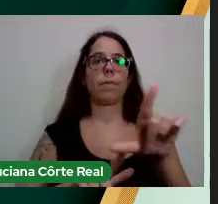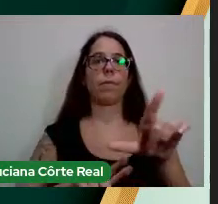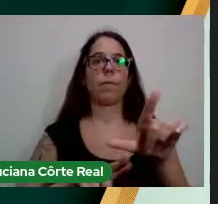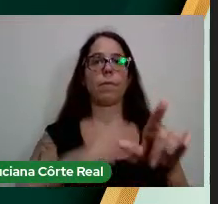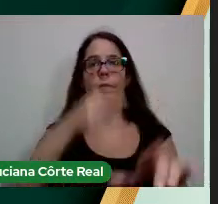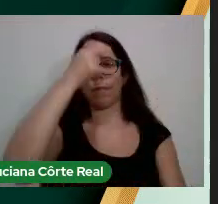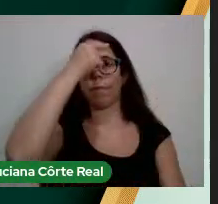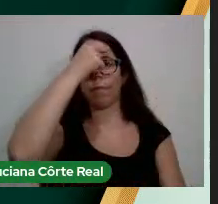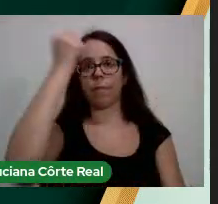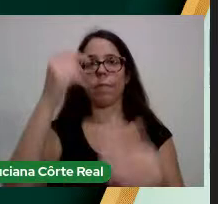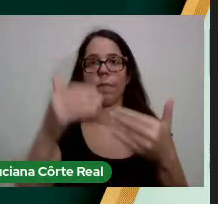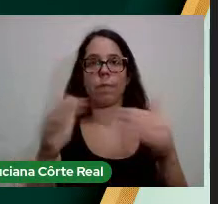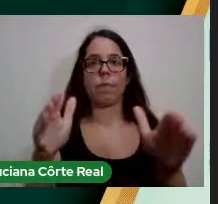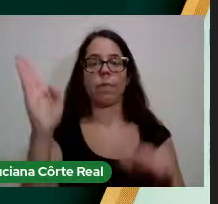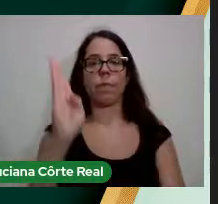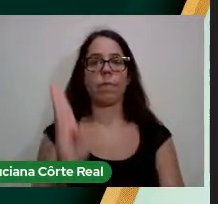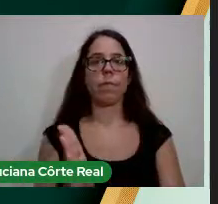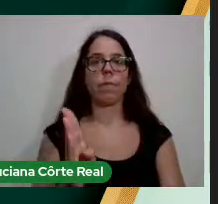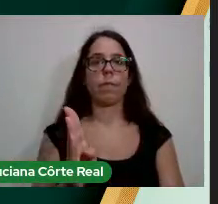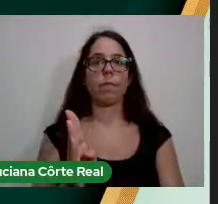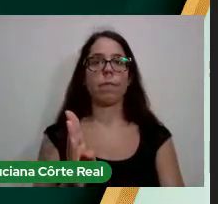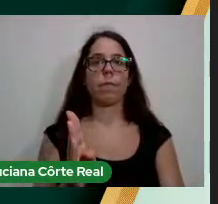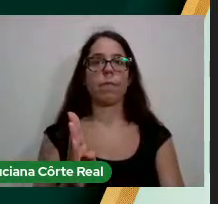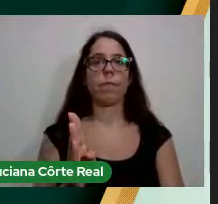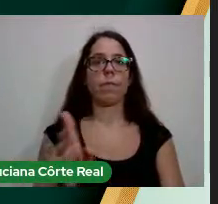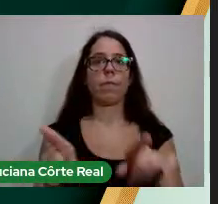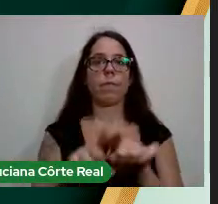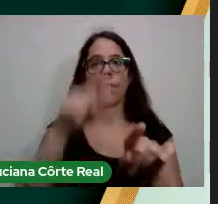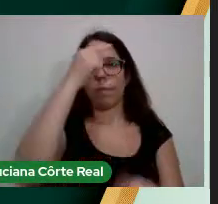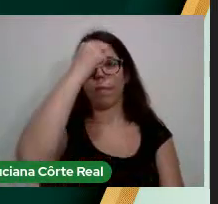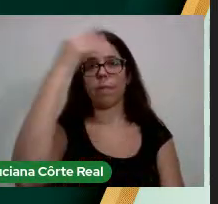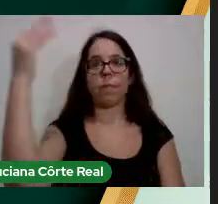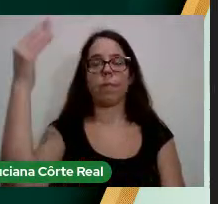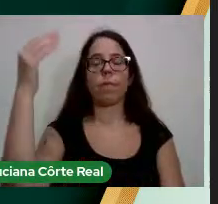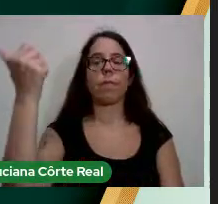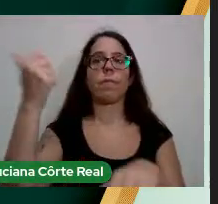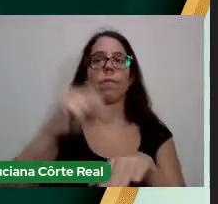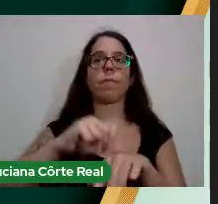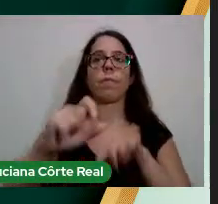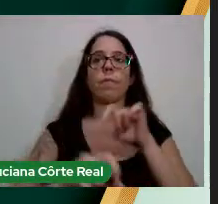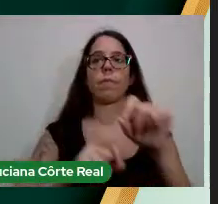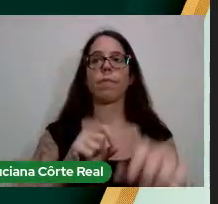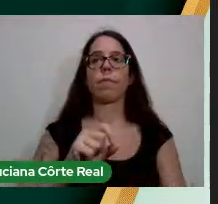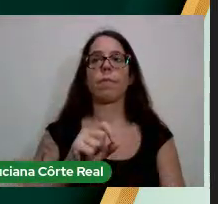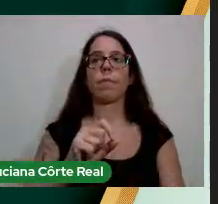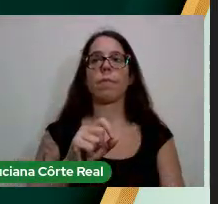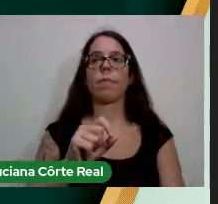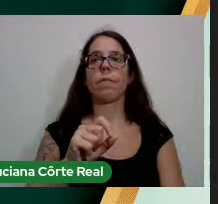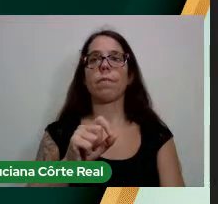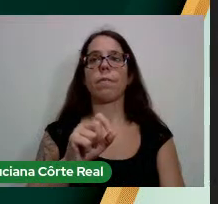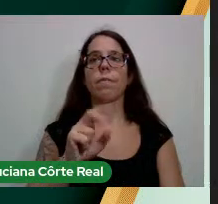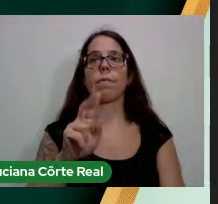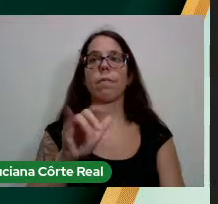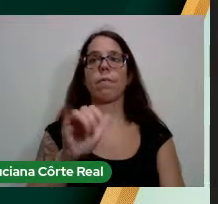Universidade Aberta do Brasil e Unipampa, polos Unia Negra e Quaraí.